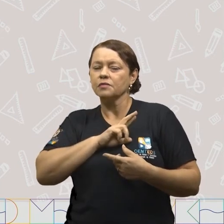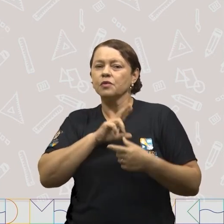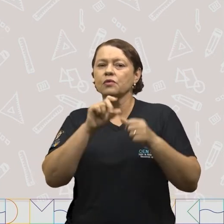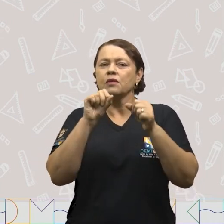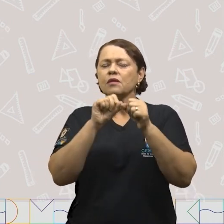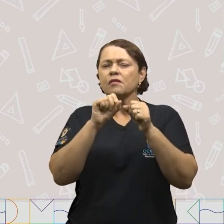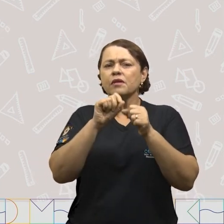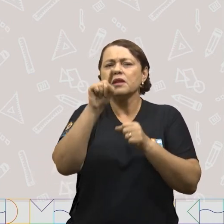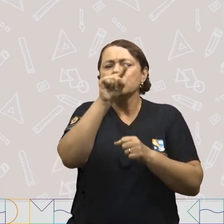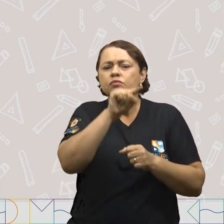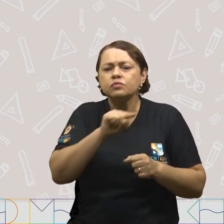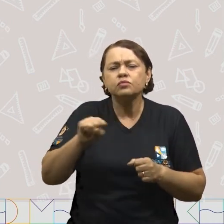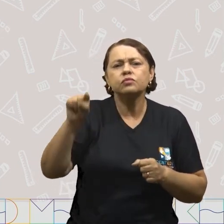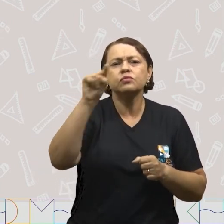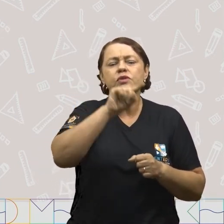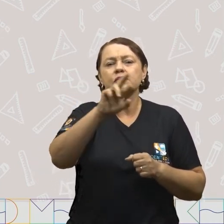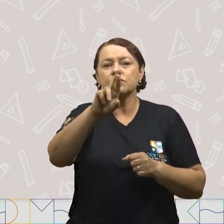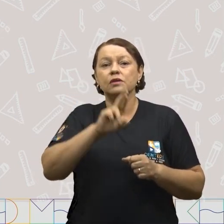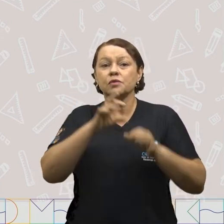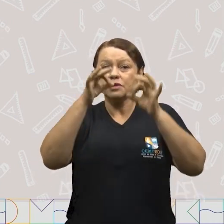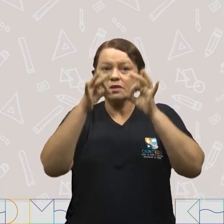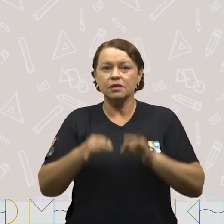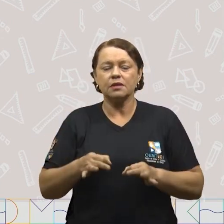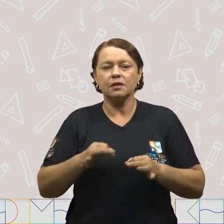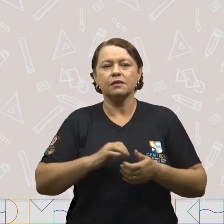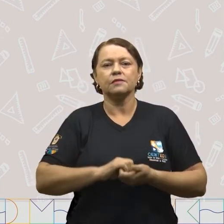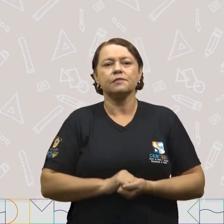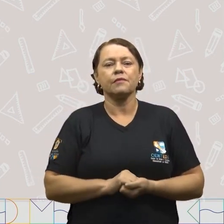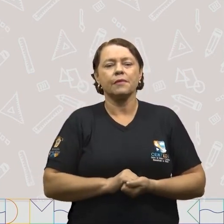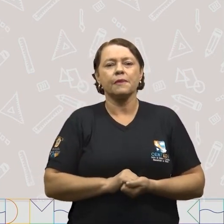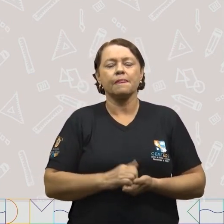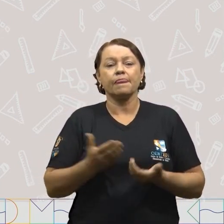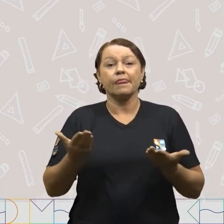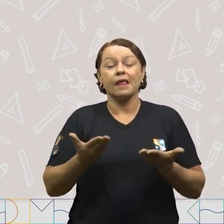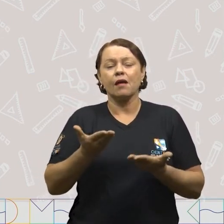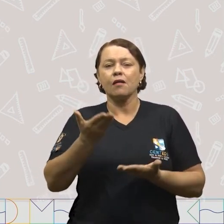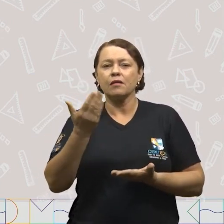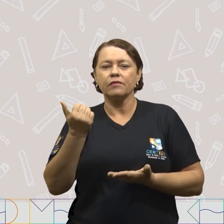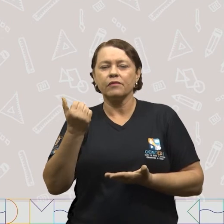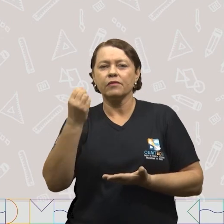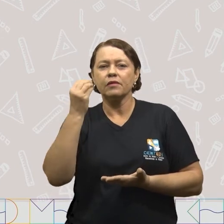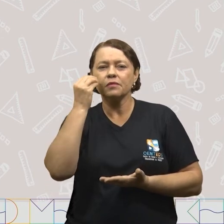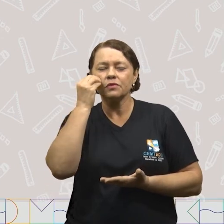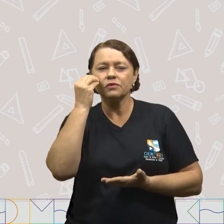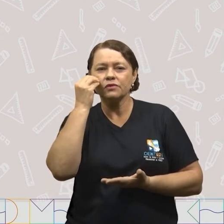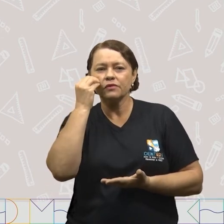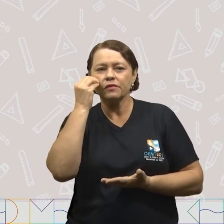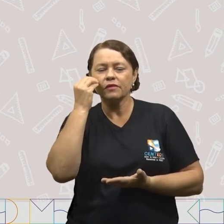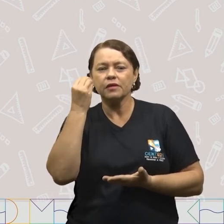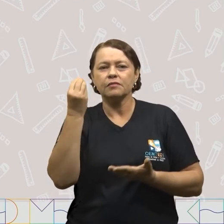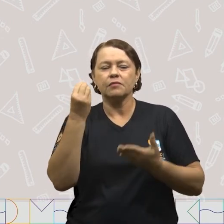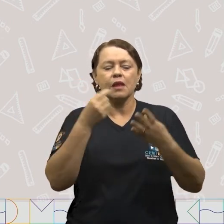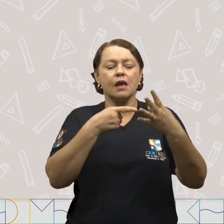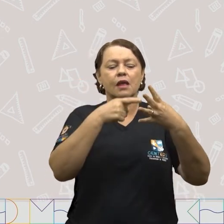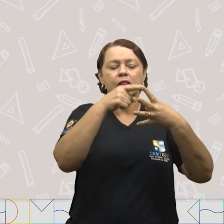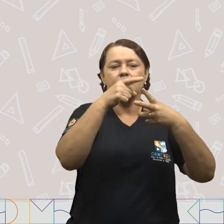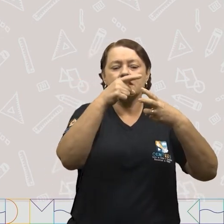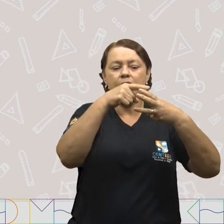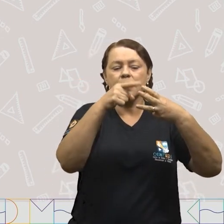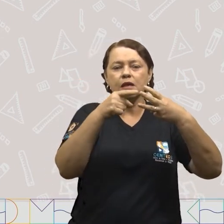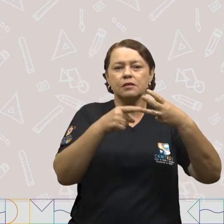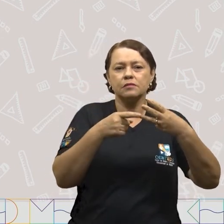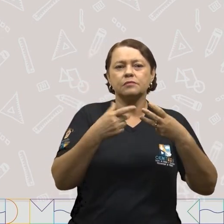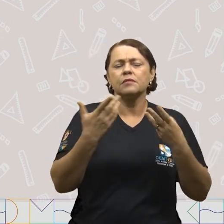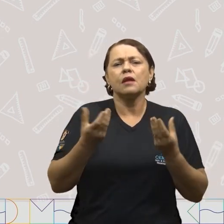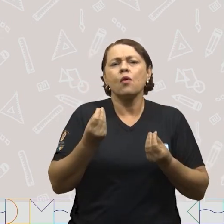um círculo na resposta correta. Vamos responder a atividade número três. Para obtermos a